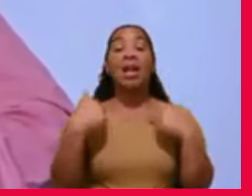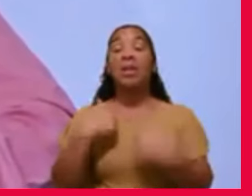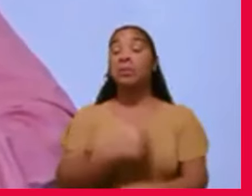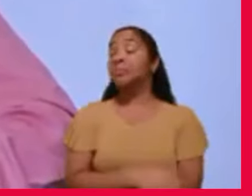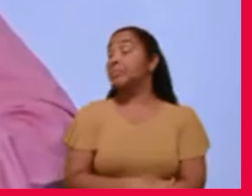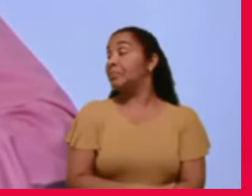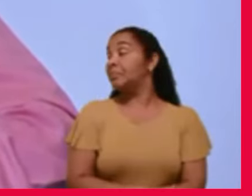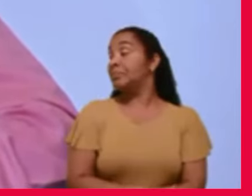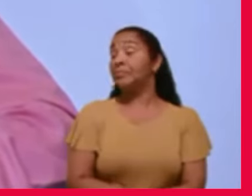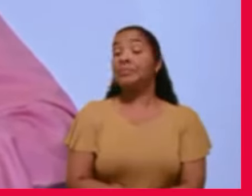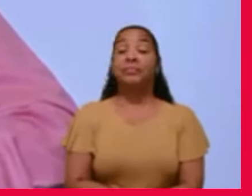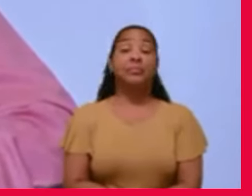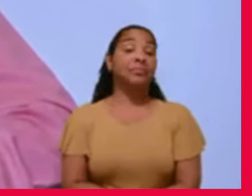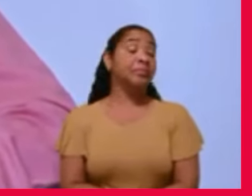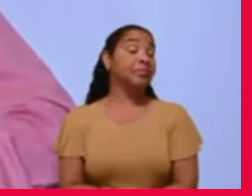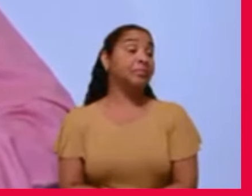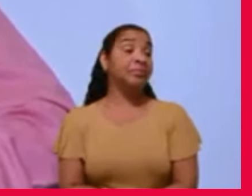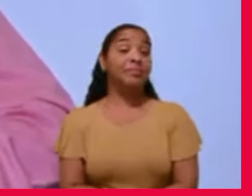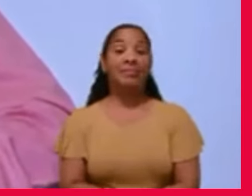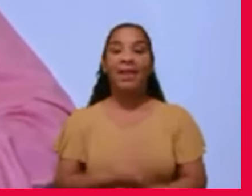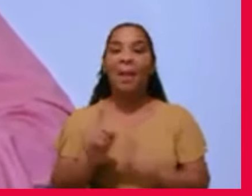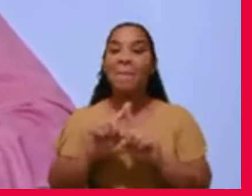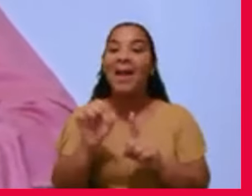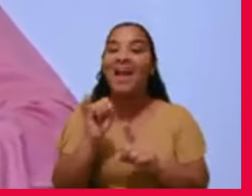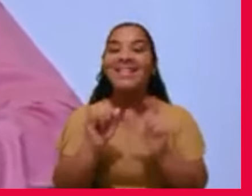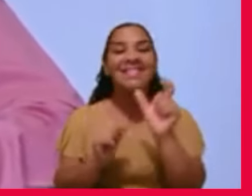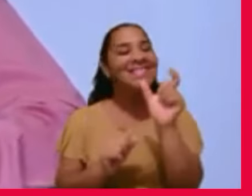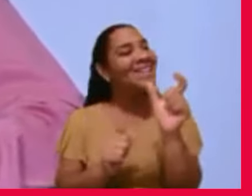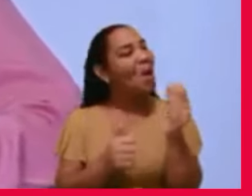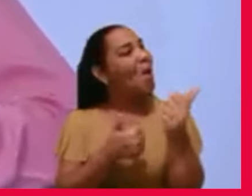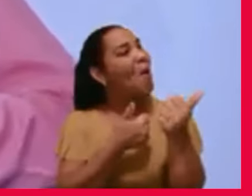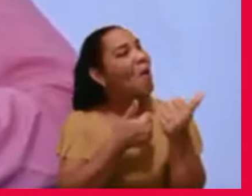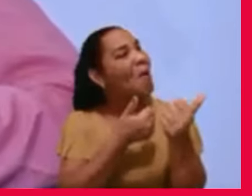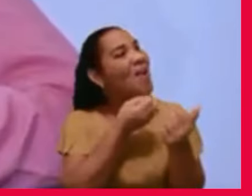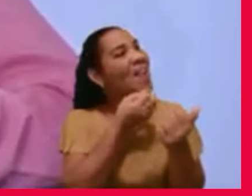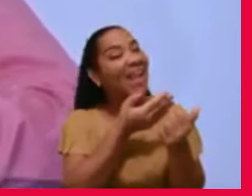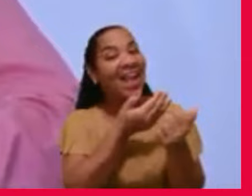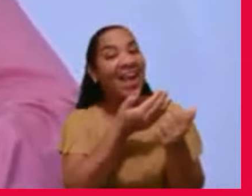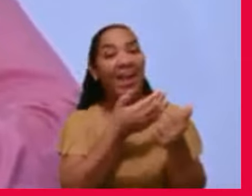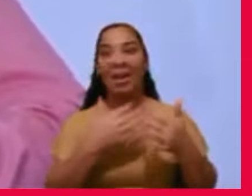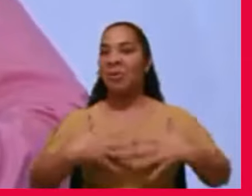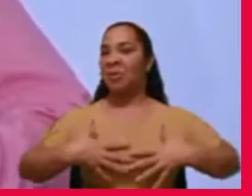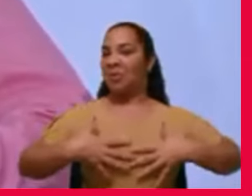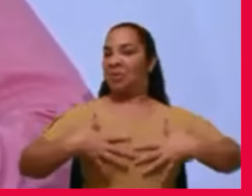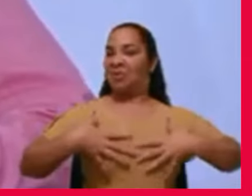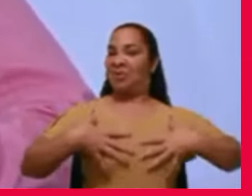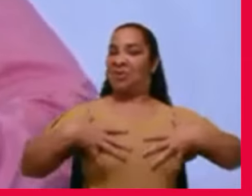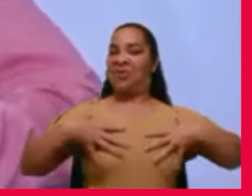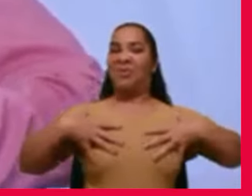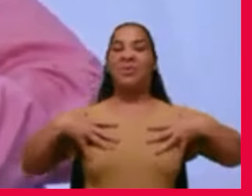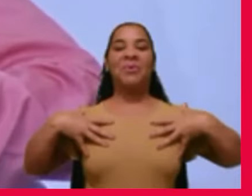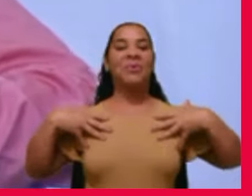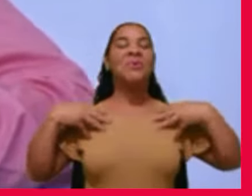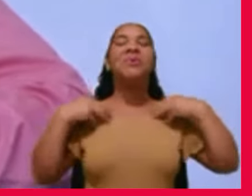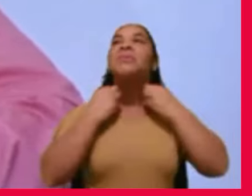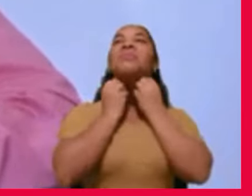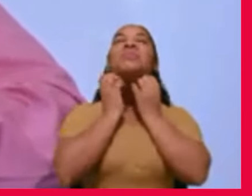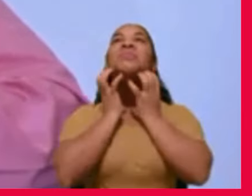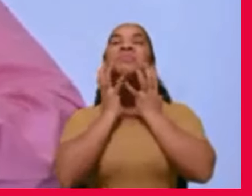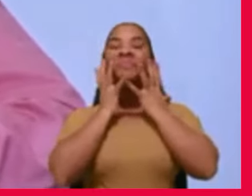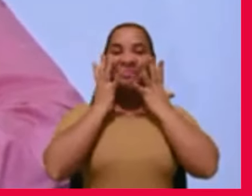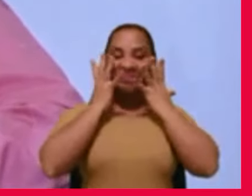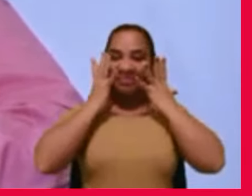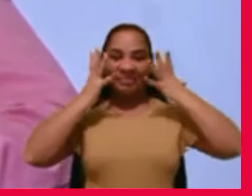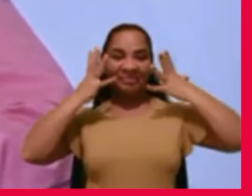mas se nós elogiarmos uma ponta do que ela fez, ela cora de emoção. Aí ela rende o